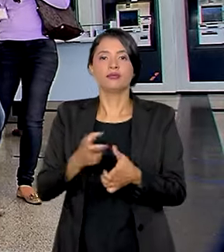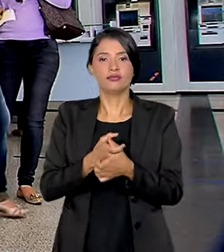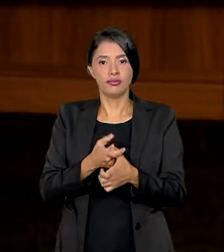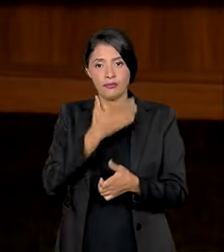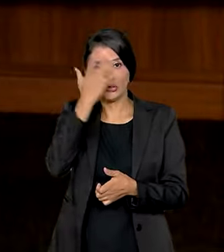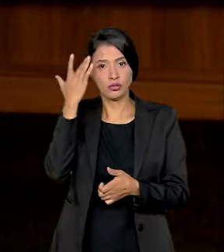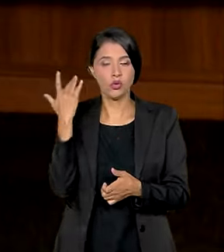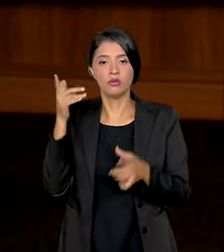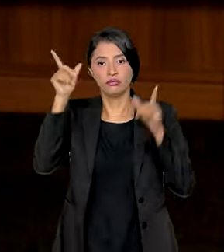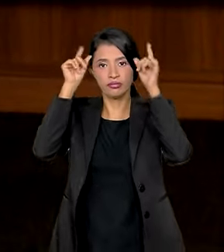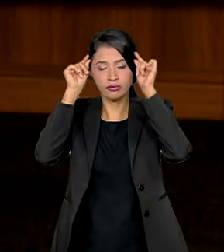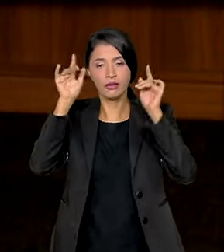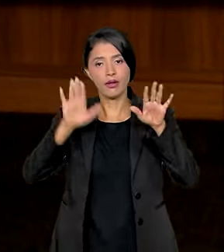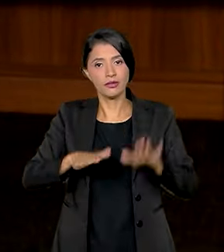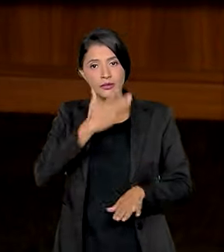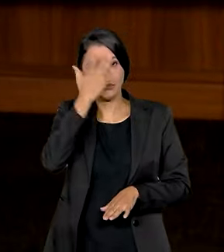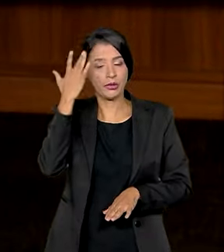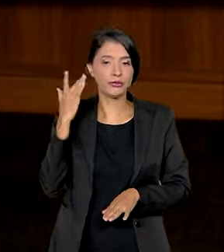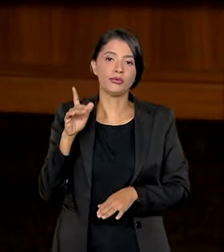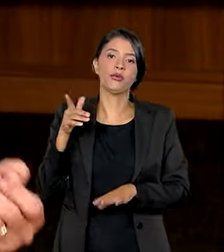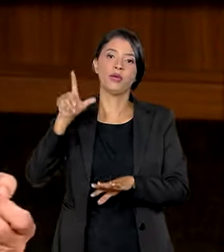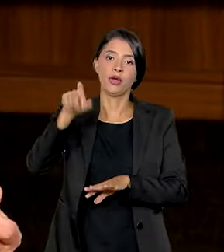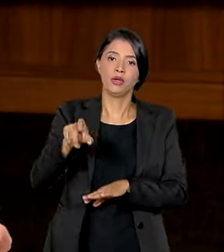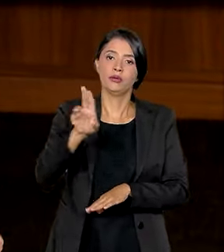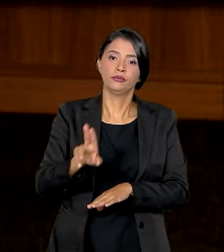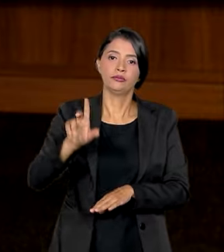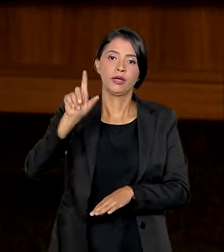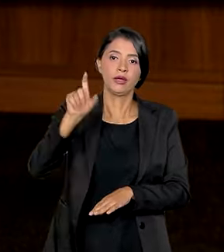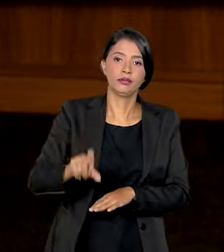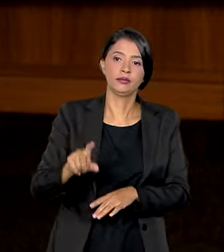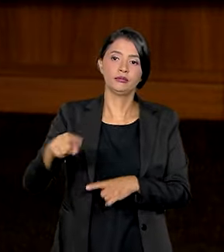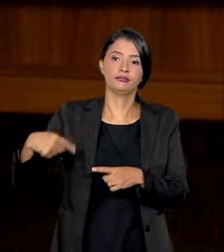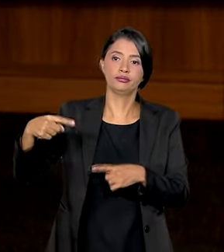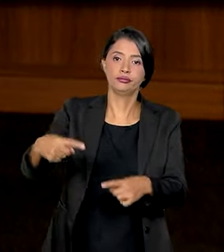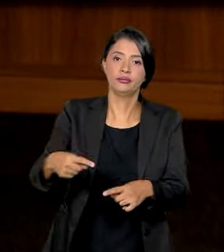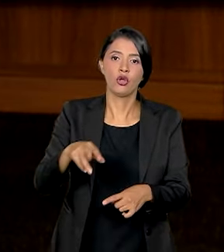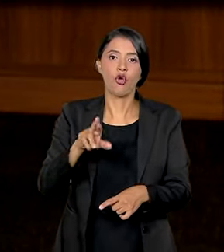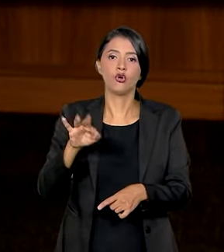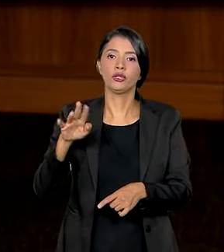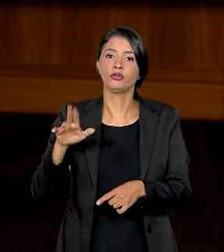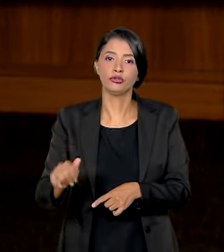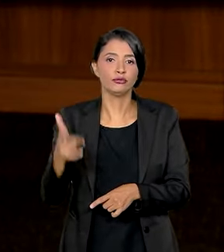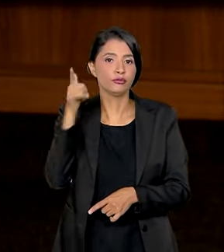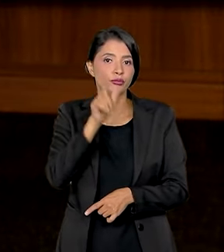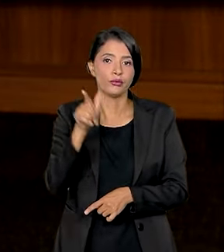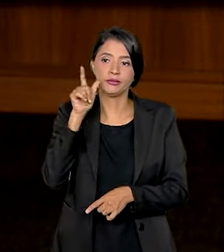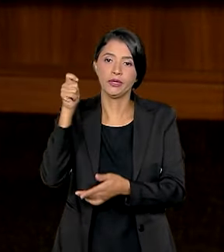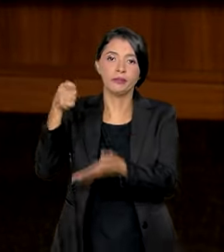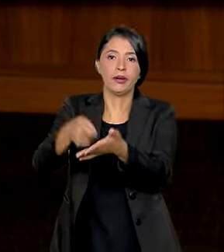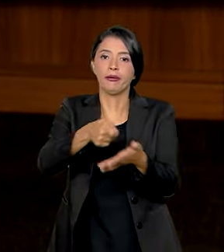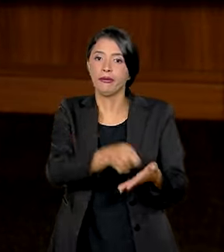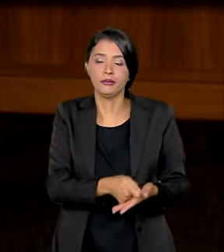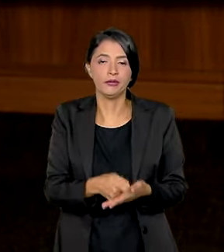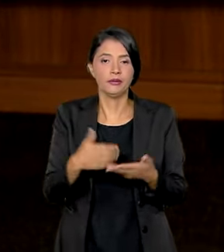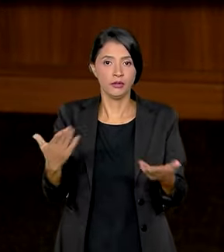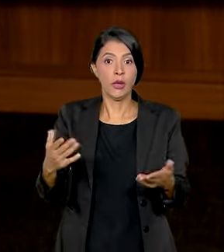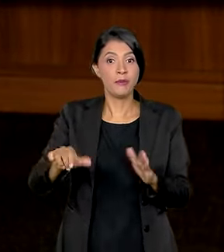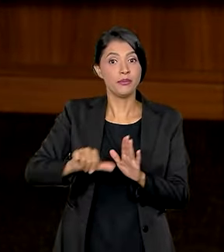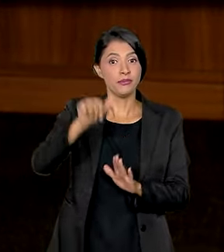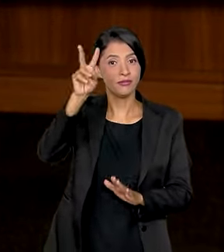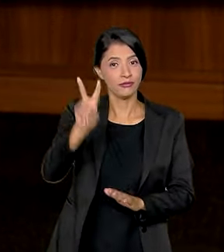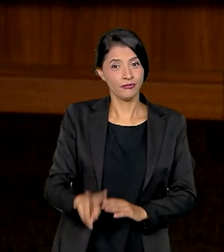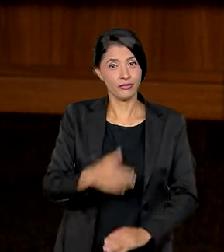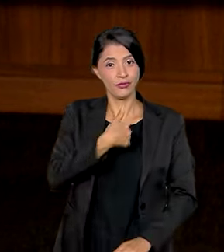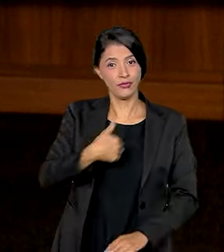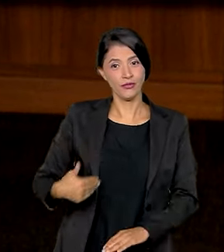brasileiros. Às vezes a pessoa entra no crediário, entra no crédito rotativo do cartão de crédito e não consegue sair. Então, o governo, pela primeira vez,